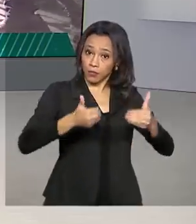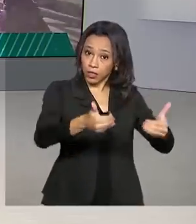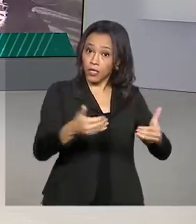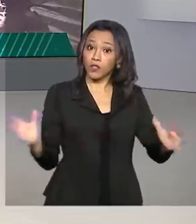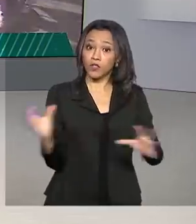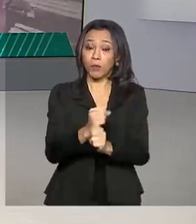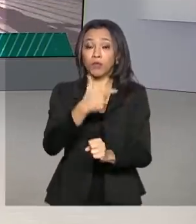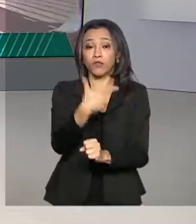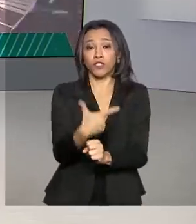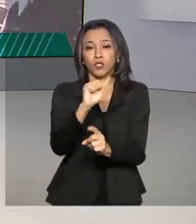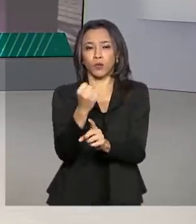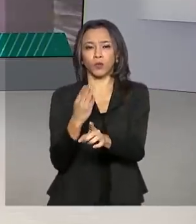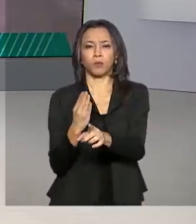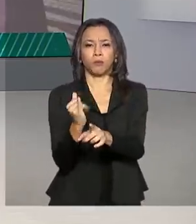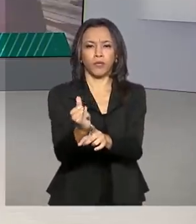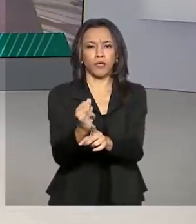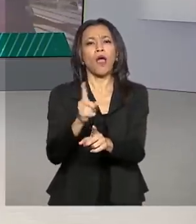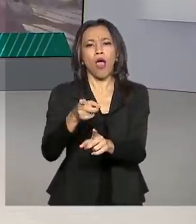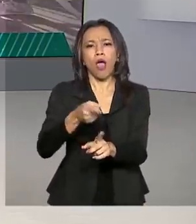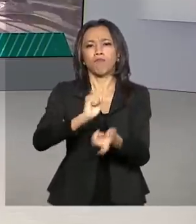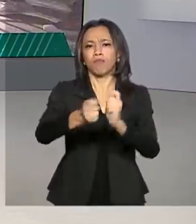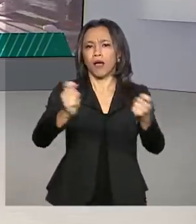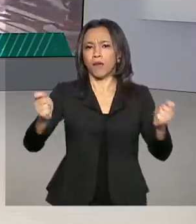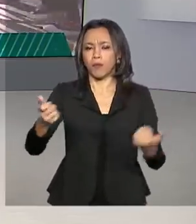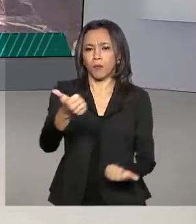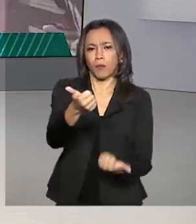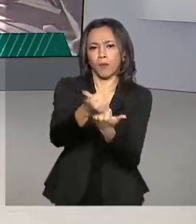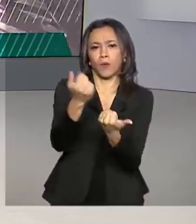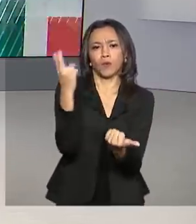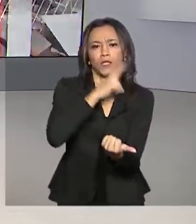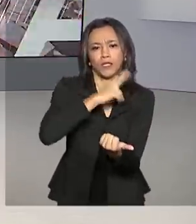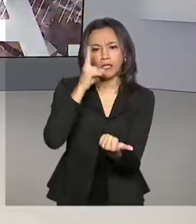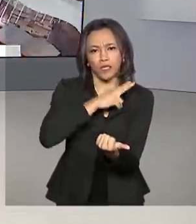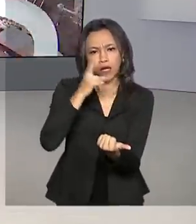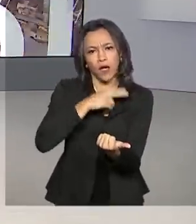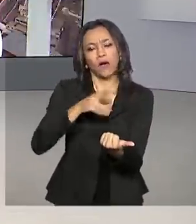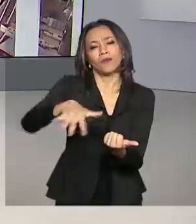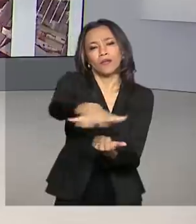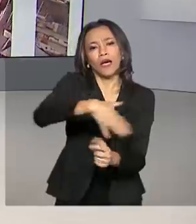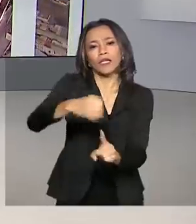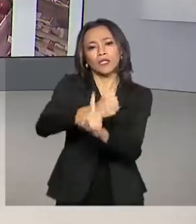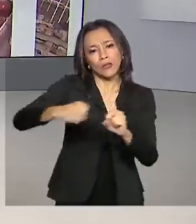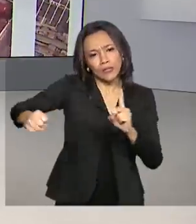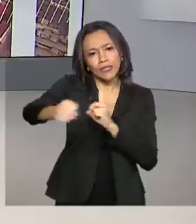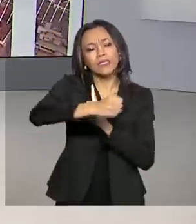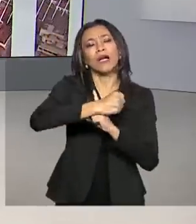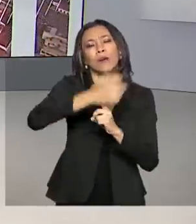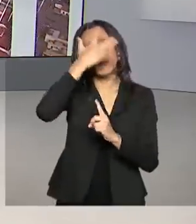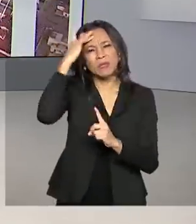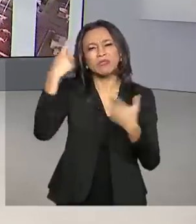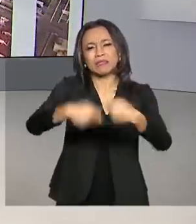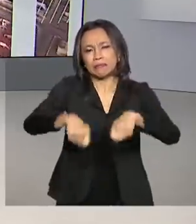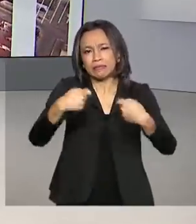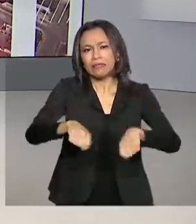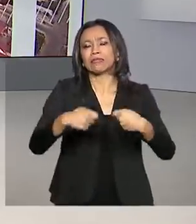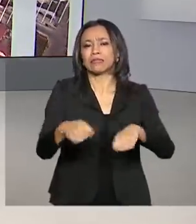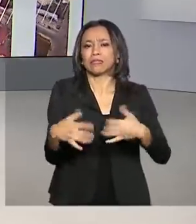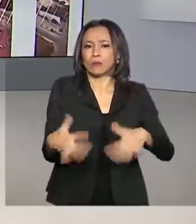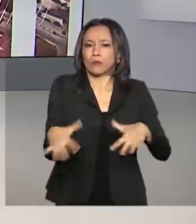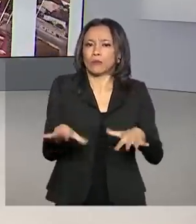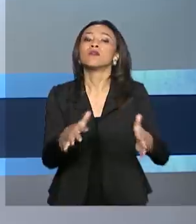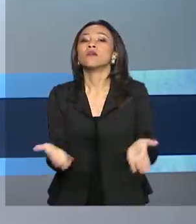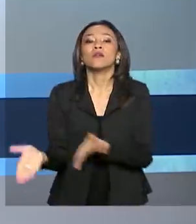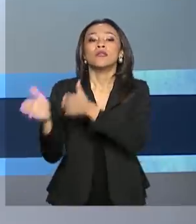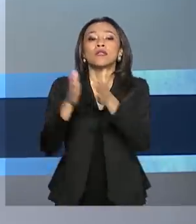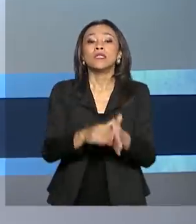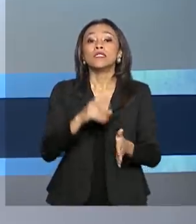bilhões vão ser para o pagamento do auxílio emergencial de proteção social a pessoas em situação de vulnerabilidade devido à